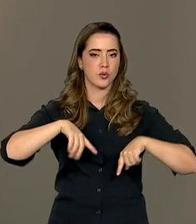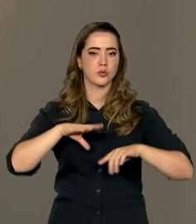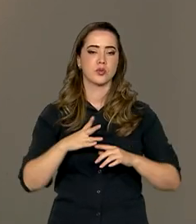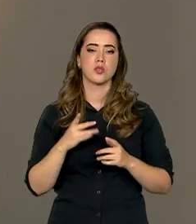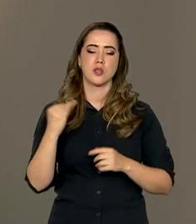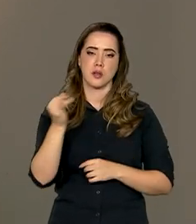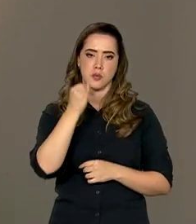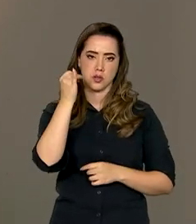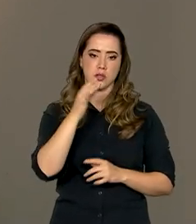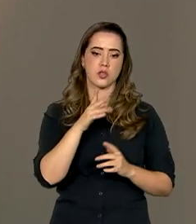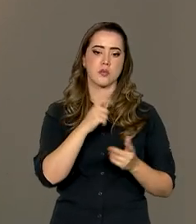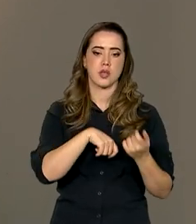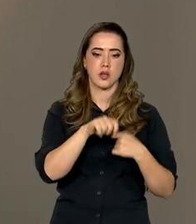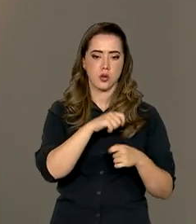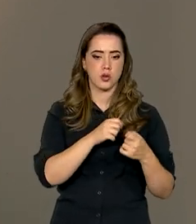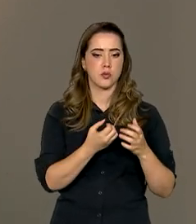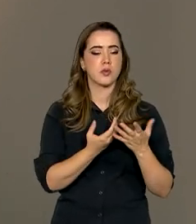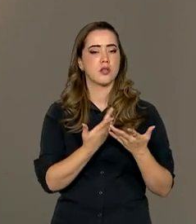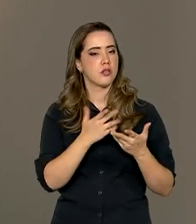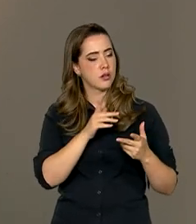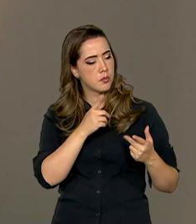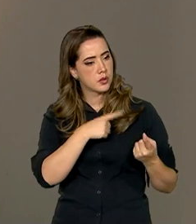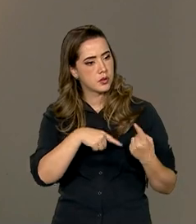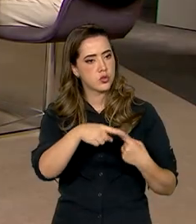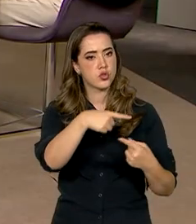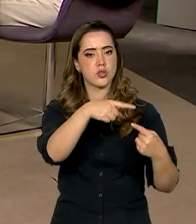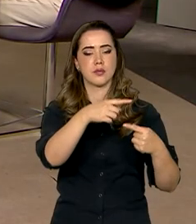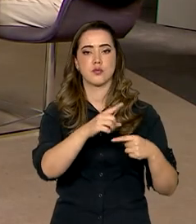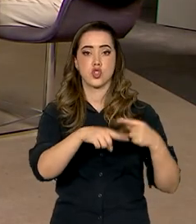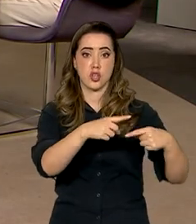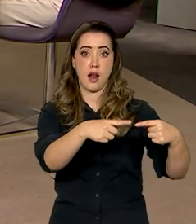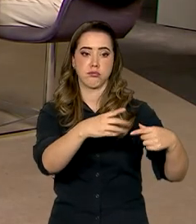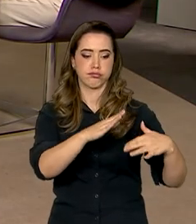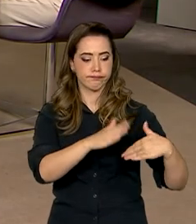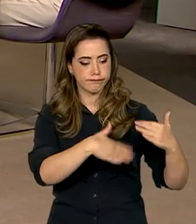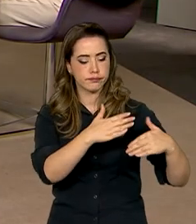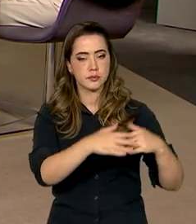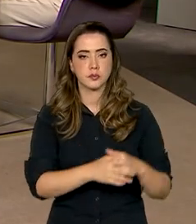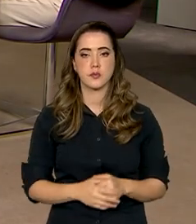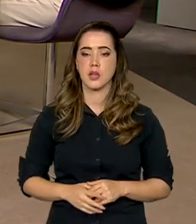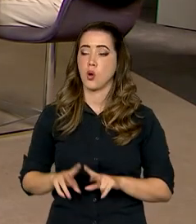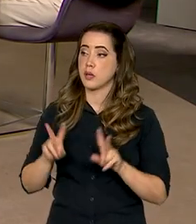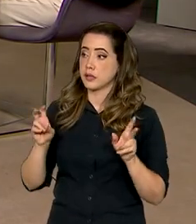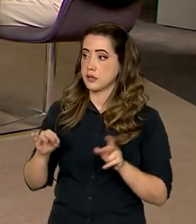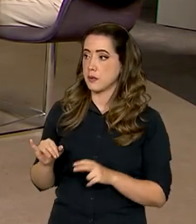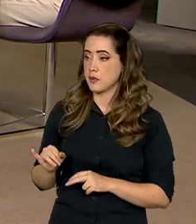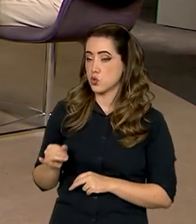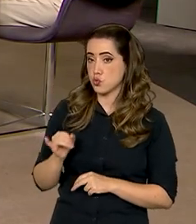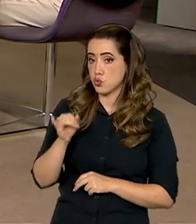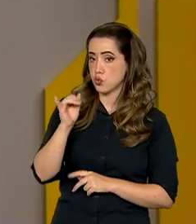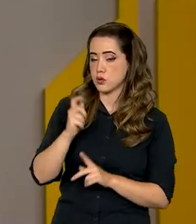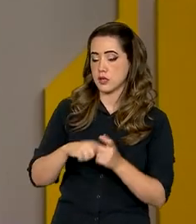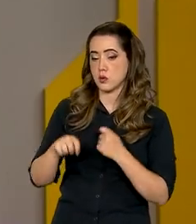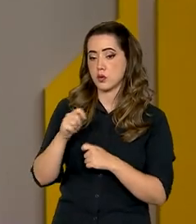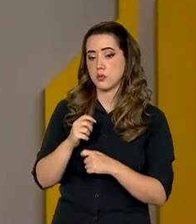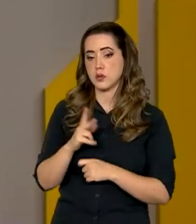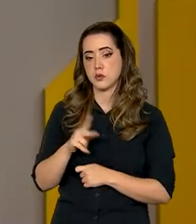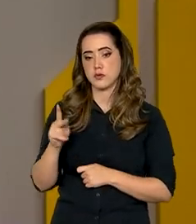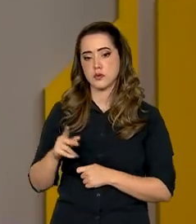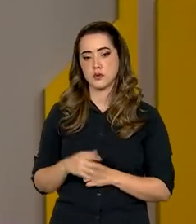respeito ao consumo, gerar mais riqueza, né? É isso mesmo. Agora, falando da taxa básica de juros da economia, professor,